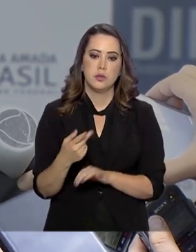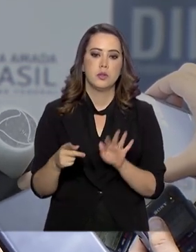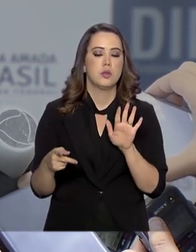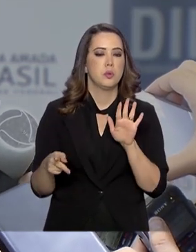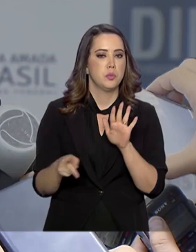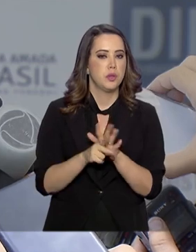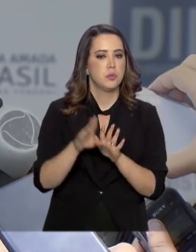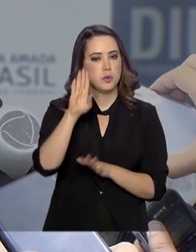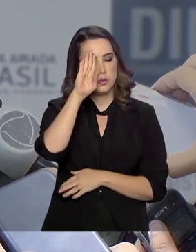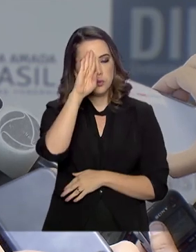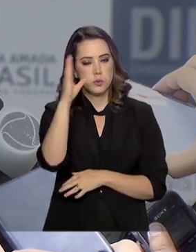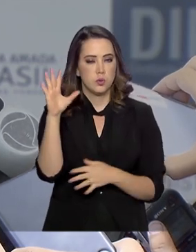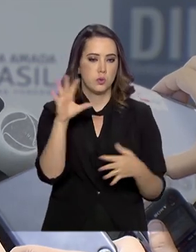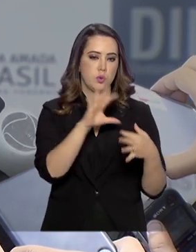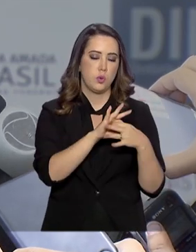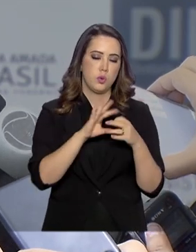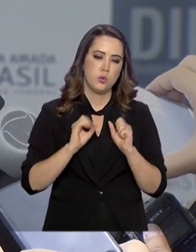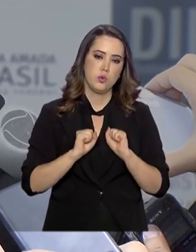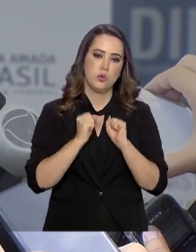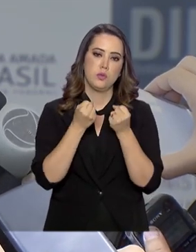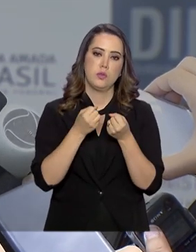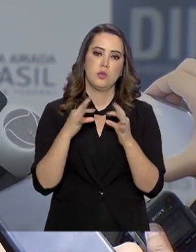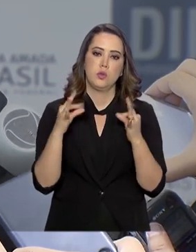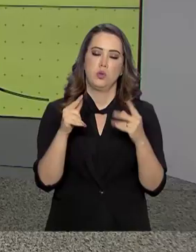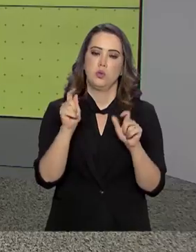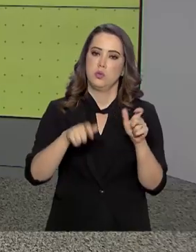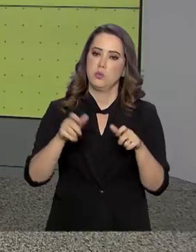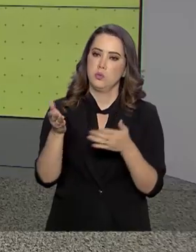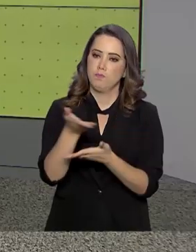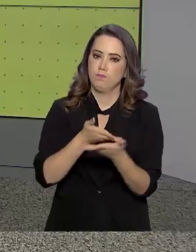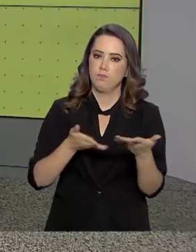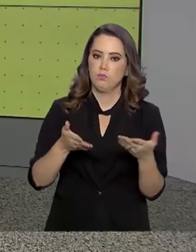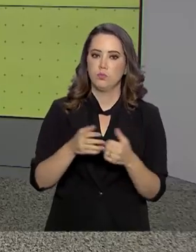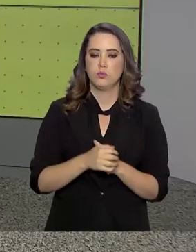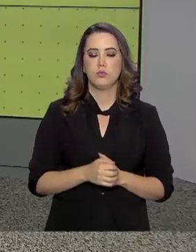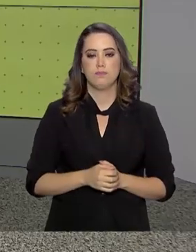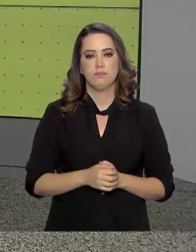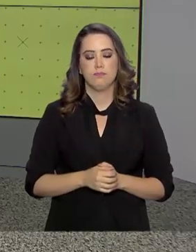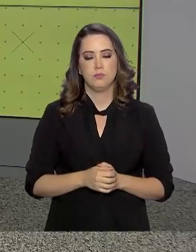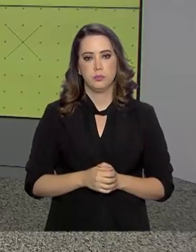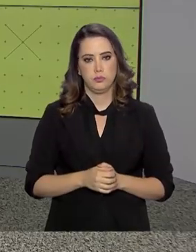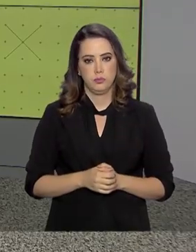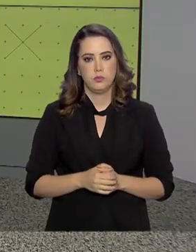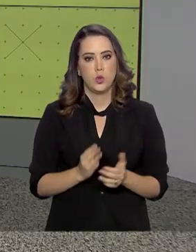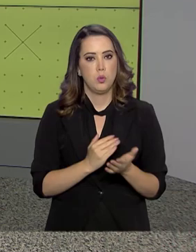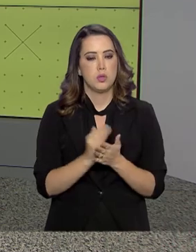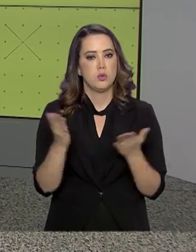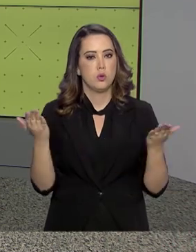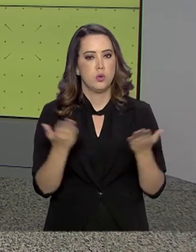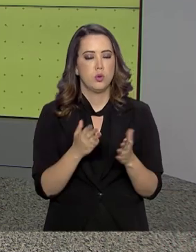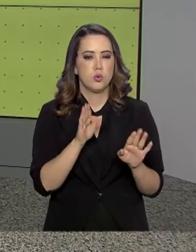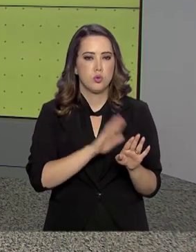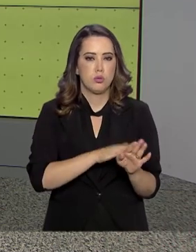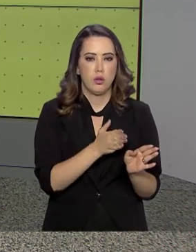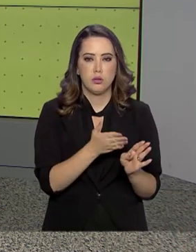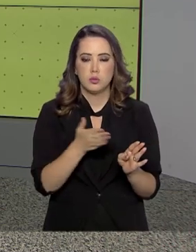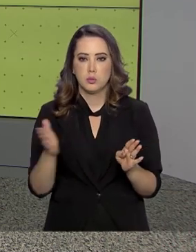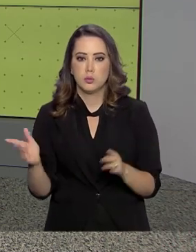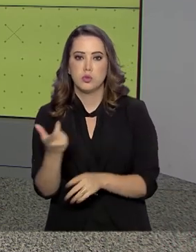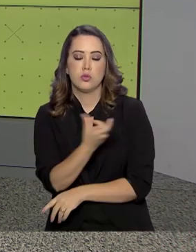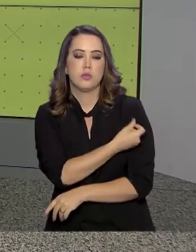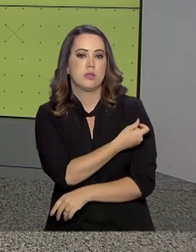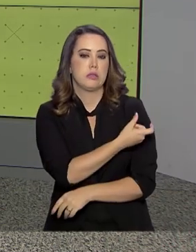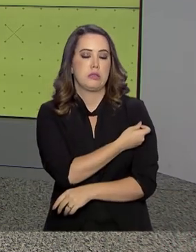principalmente da integração de esforços entre todos os envolvidos. Começou hoje o período de vacinação contra a febre